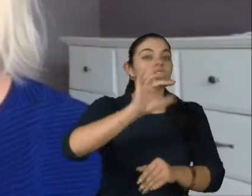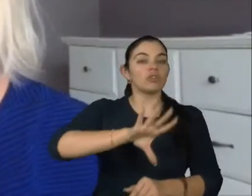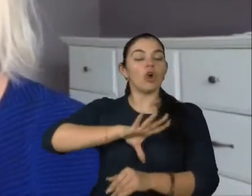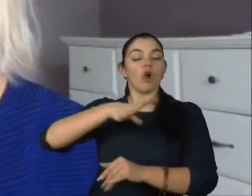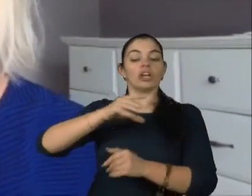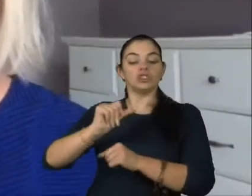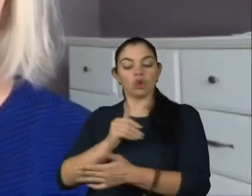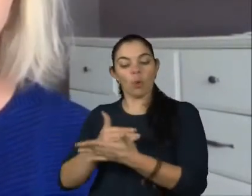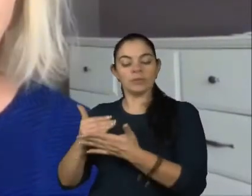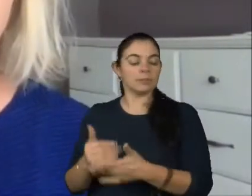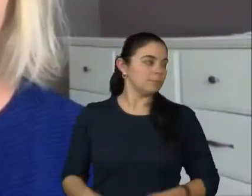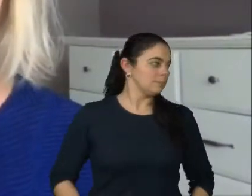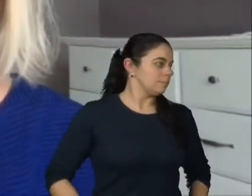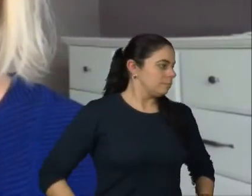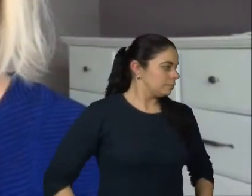propiciar.